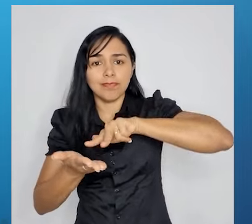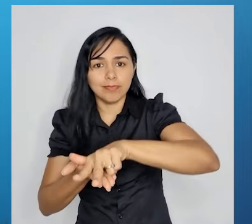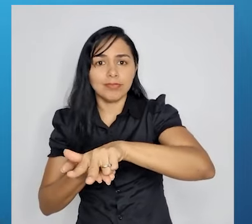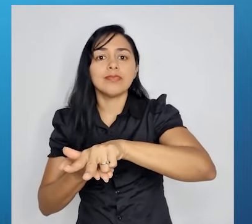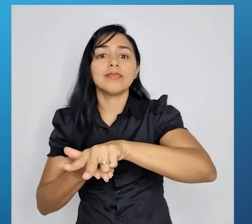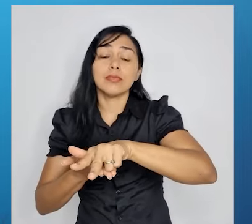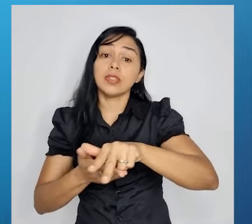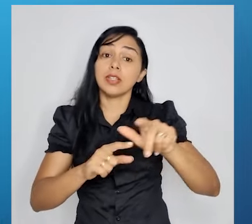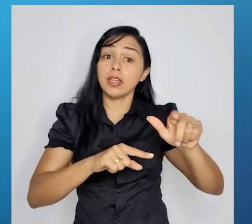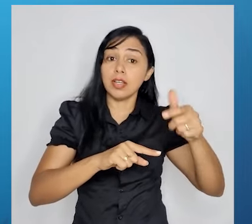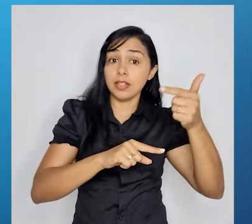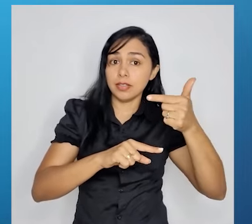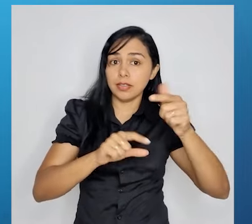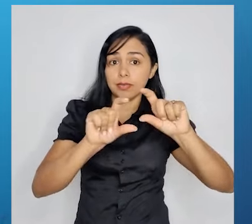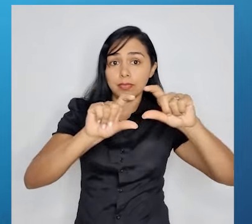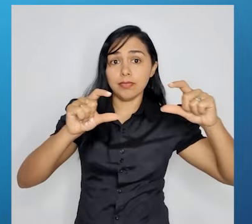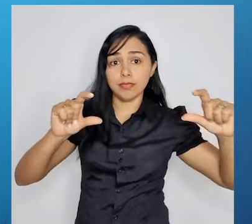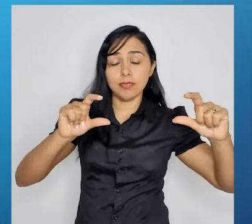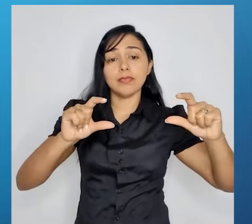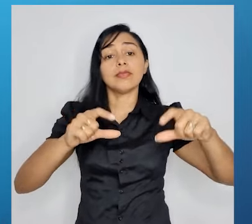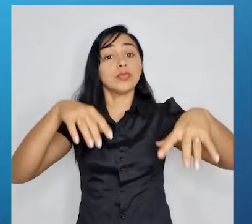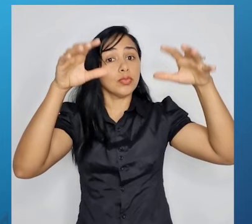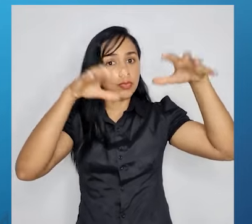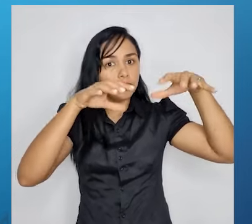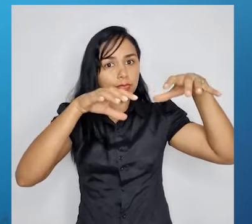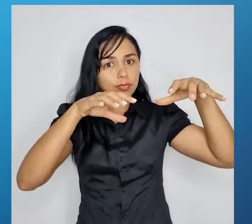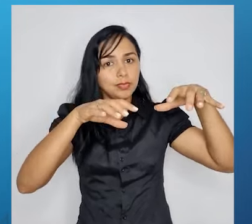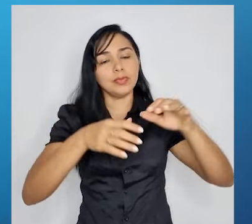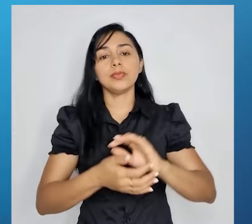E a segunda oração, choveu.